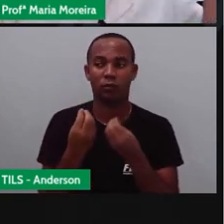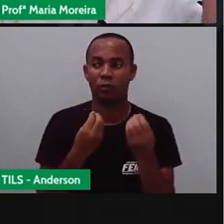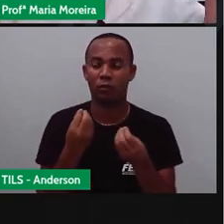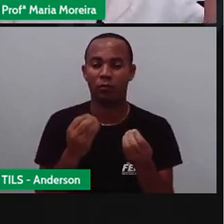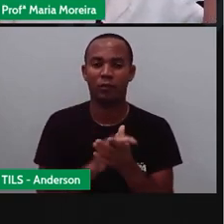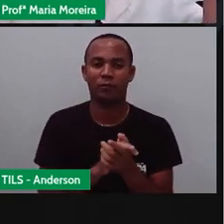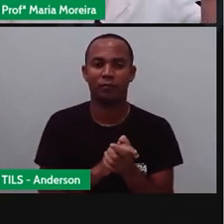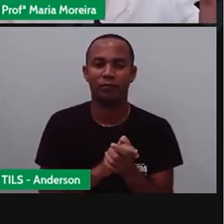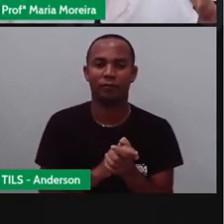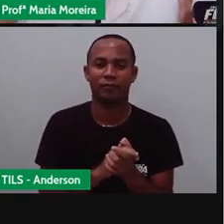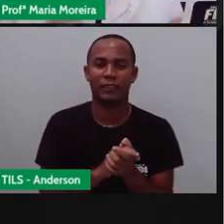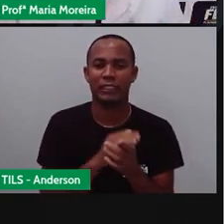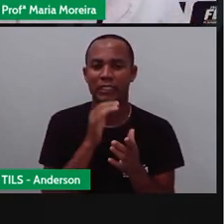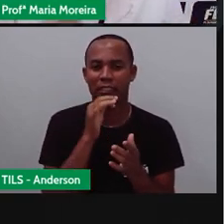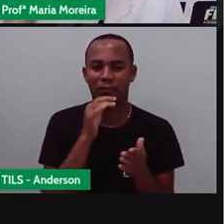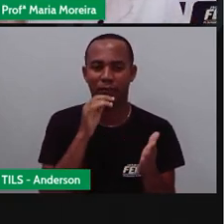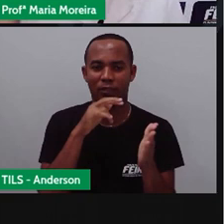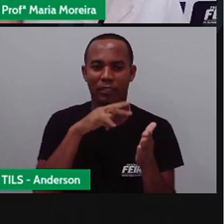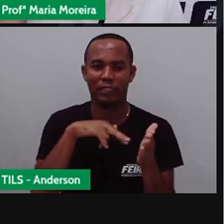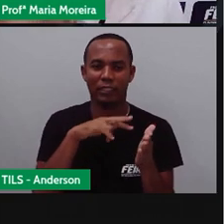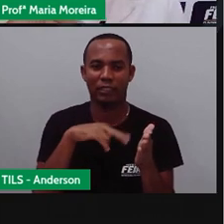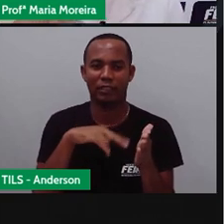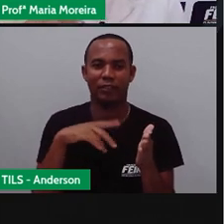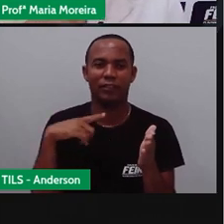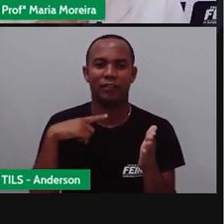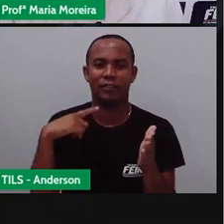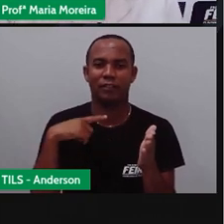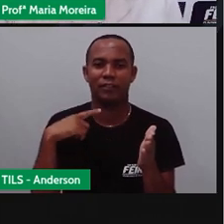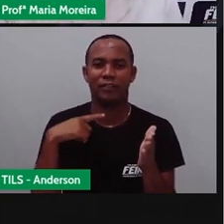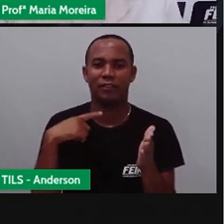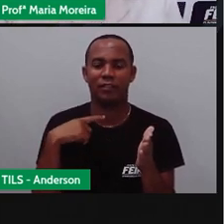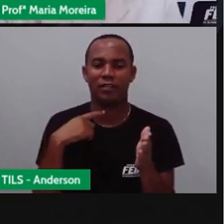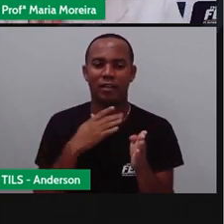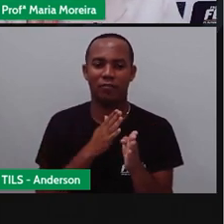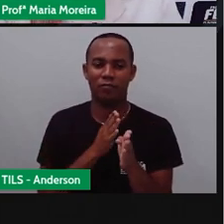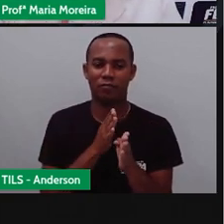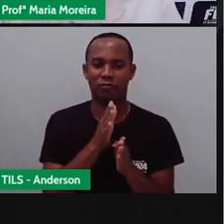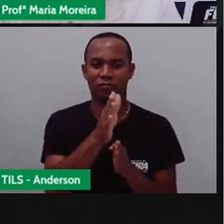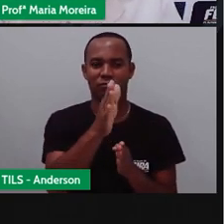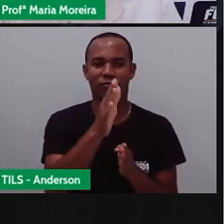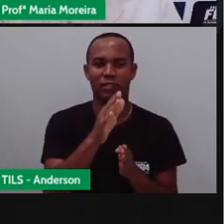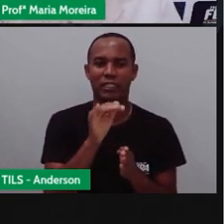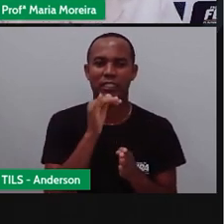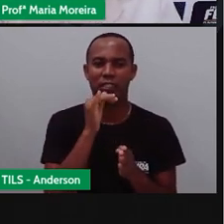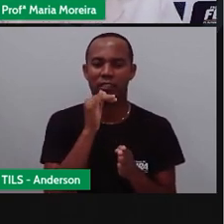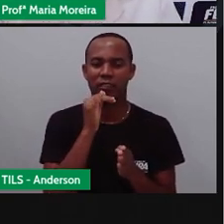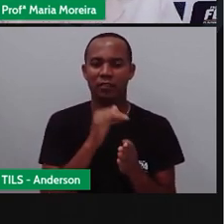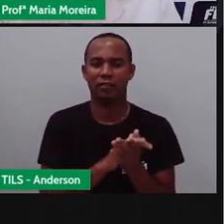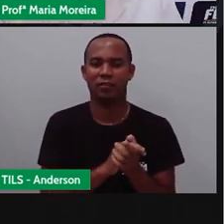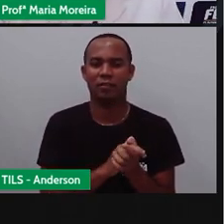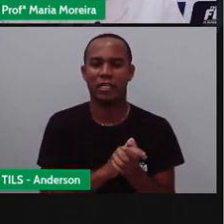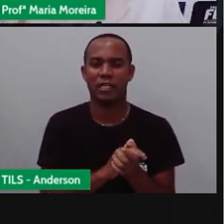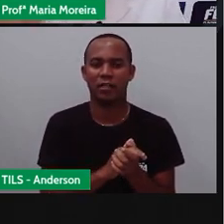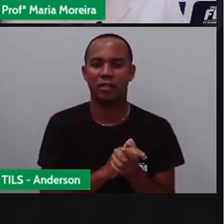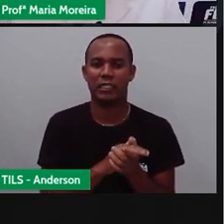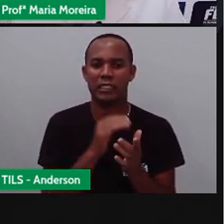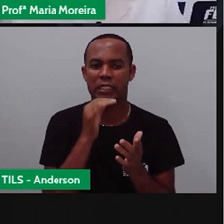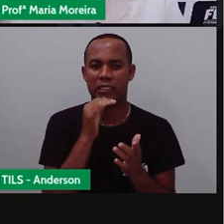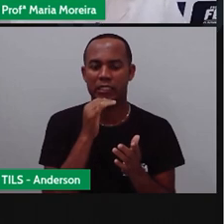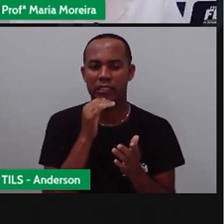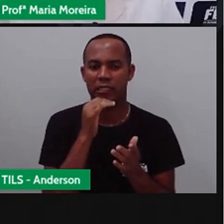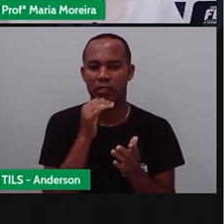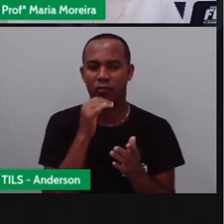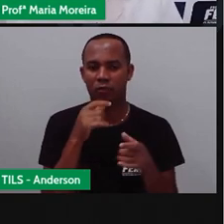leio é que tinha uma linha do trem que ou passou ou iria passar ali pela Avenida João Duval. Tanto que a